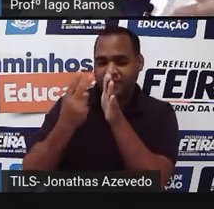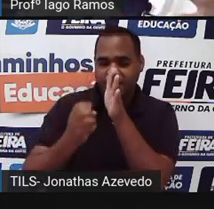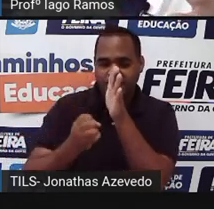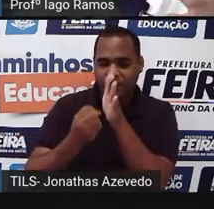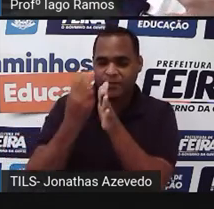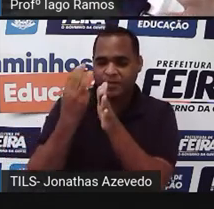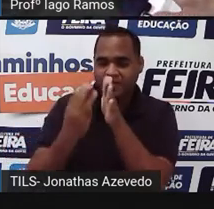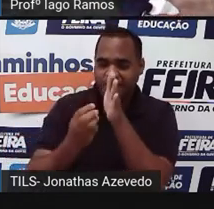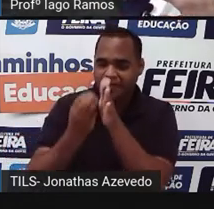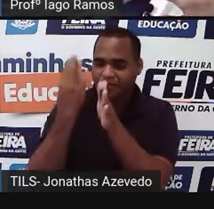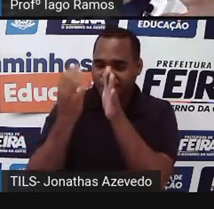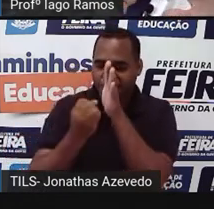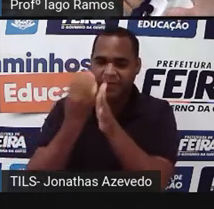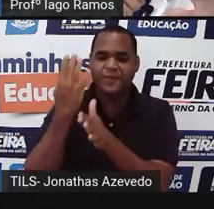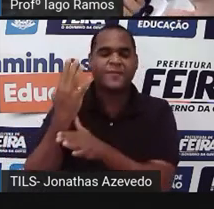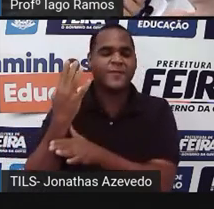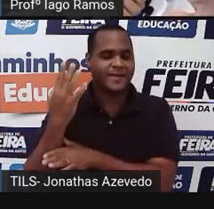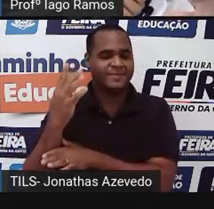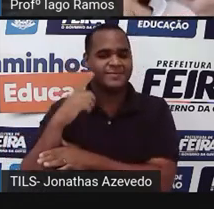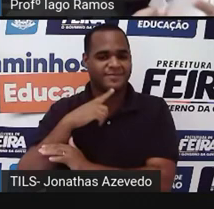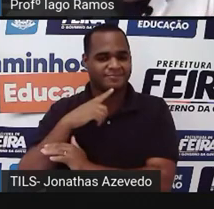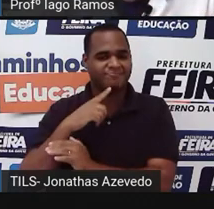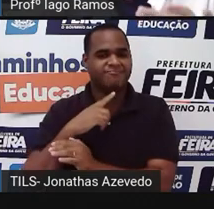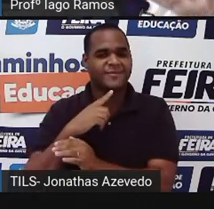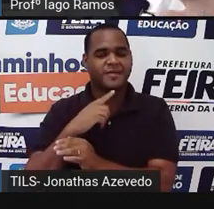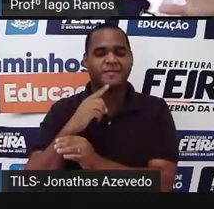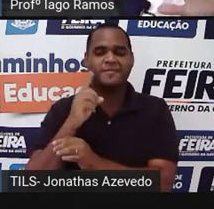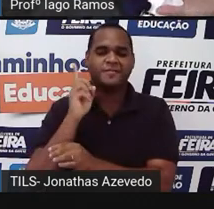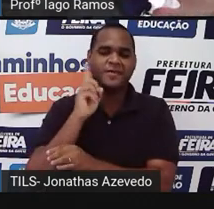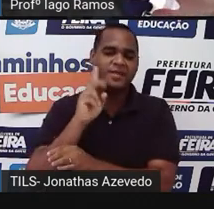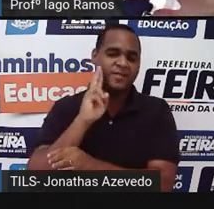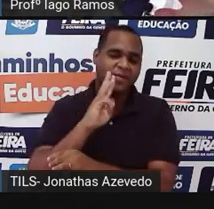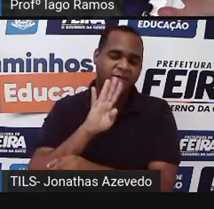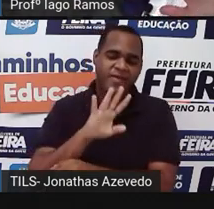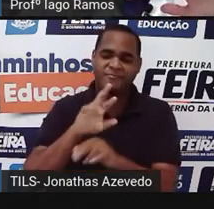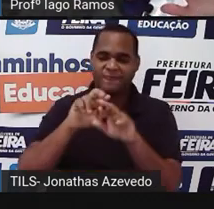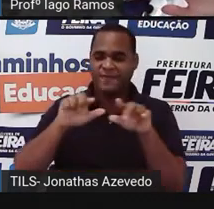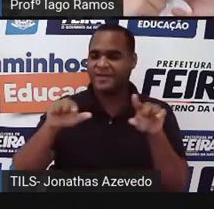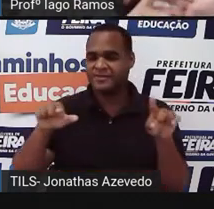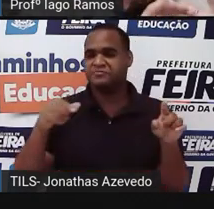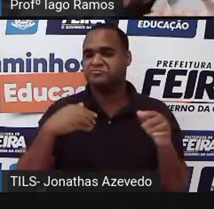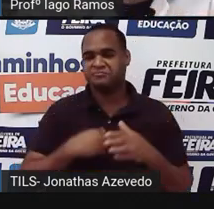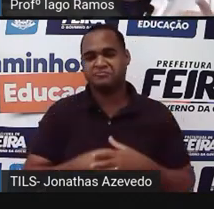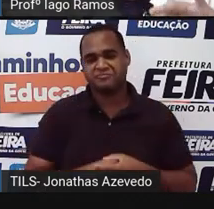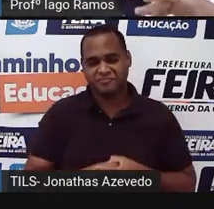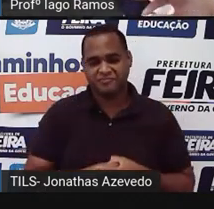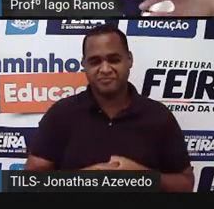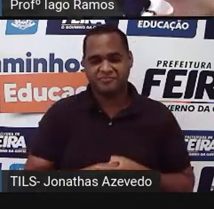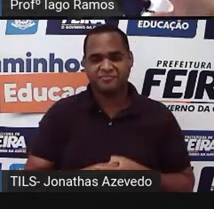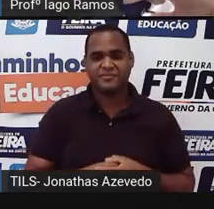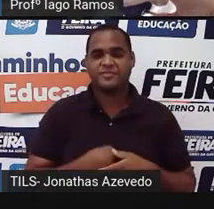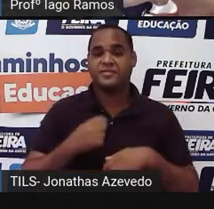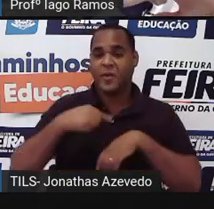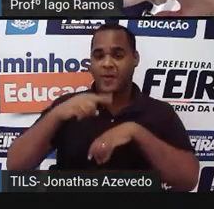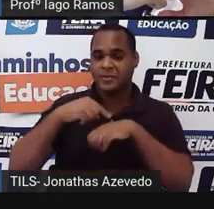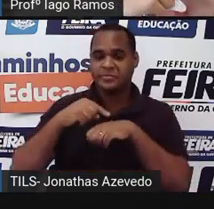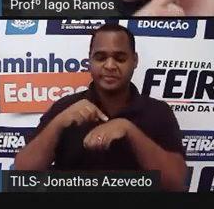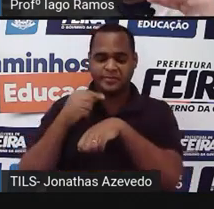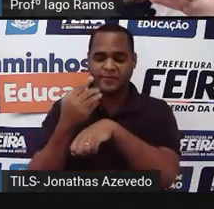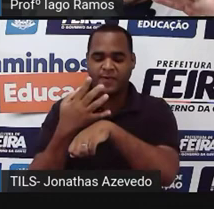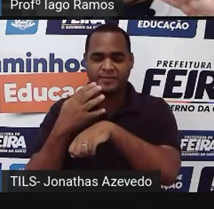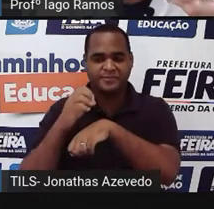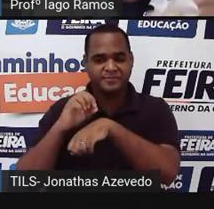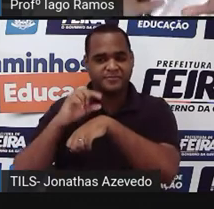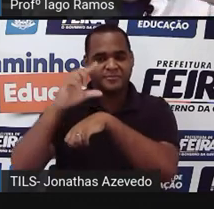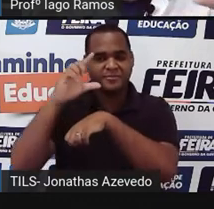segundo dia quatro horas no terceiro dia quatro horas no quarto dia quatro horas no quinto